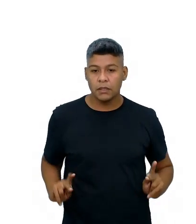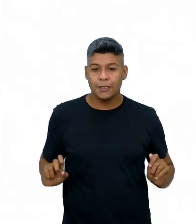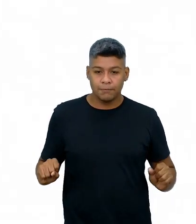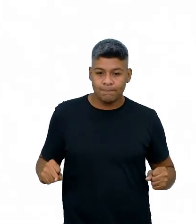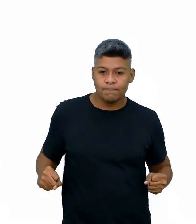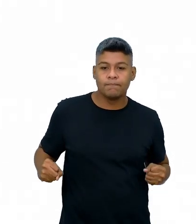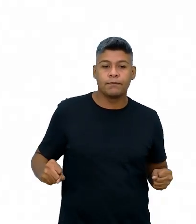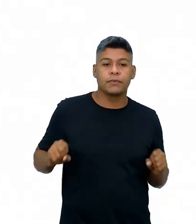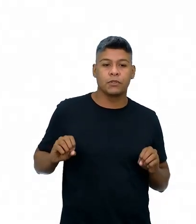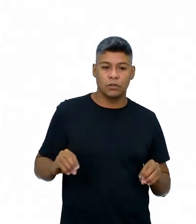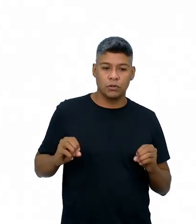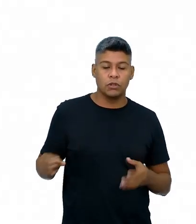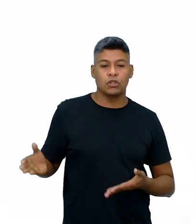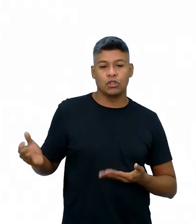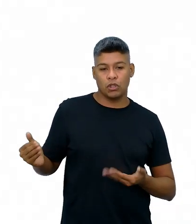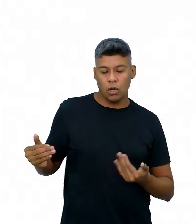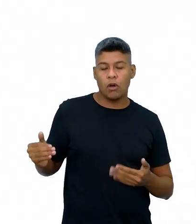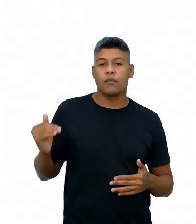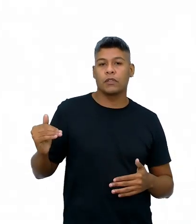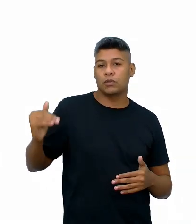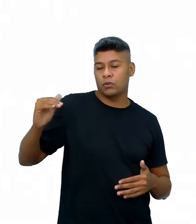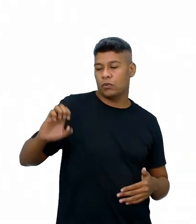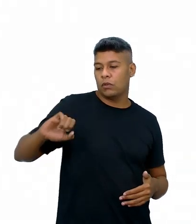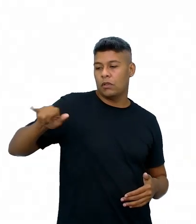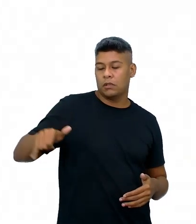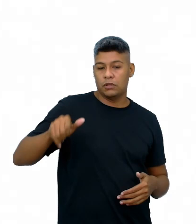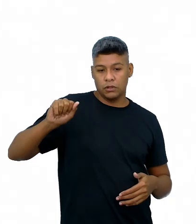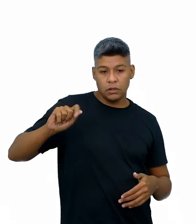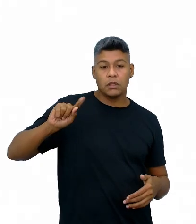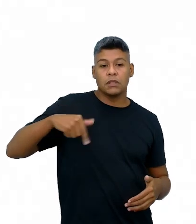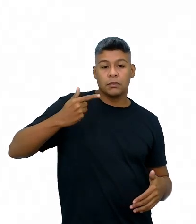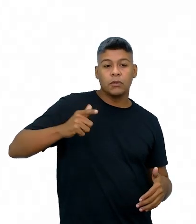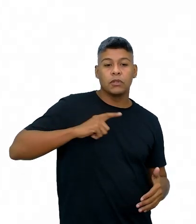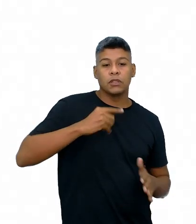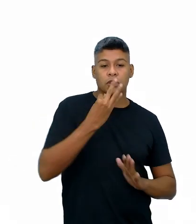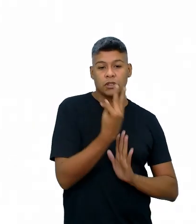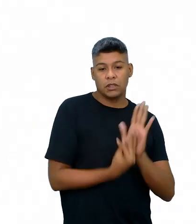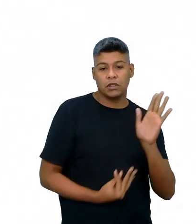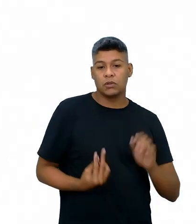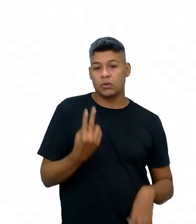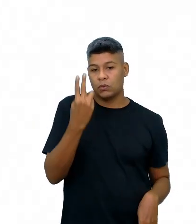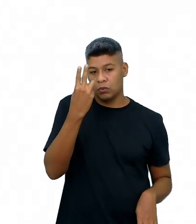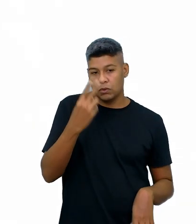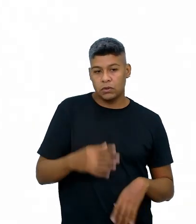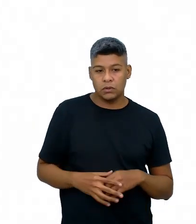luta pela educação de jovens e adultos. E, em seguida, nós temos o texto 2.